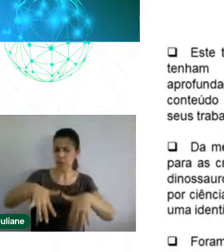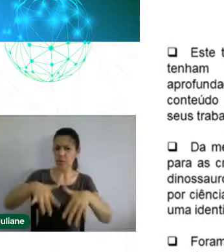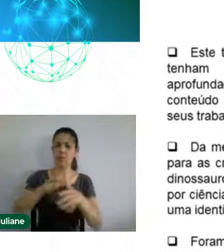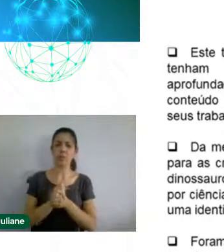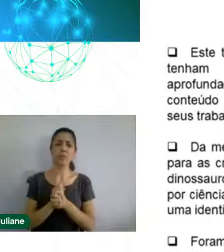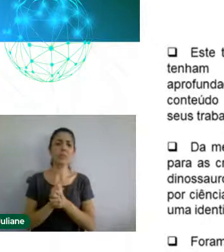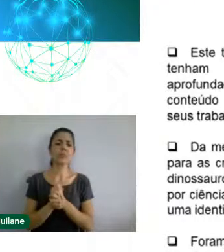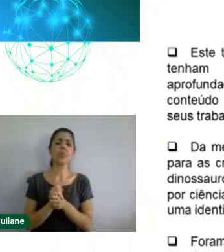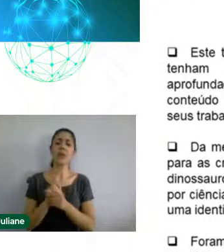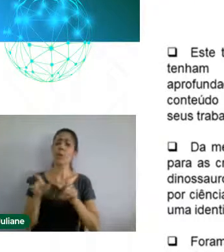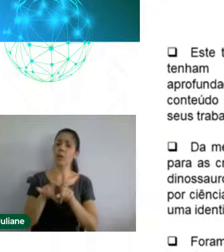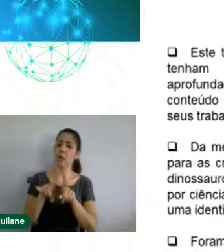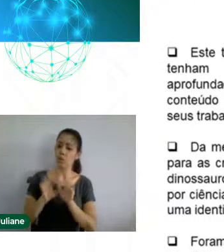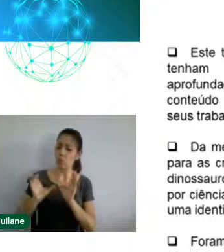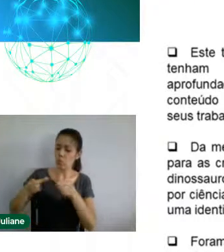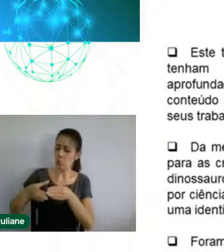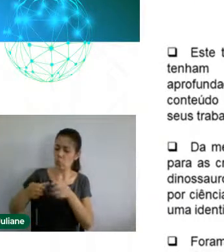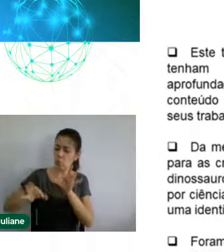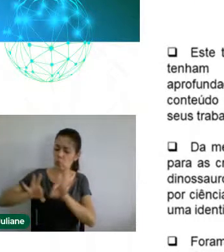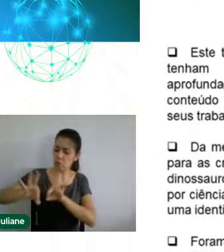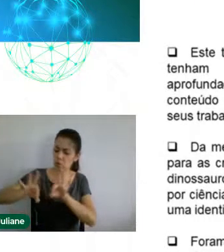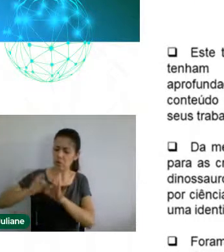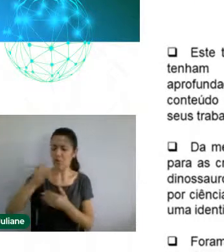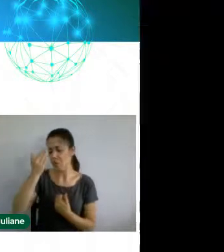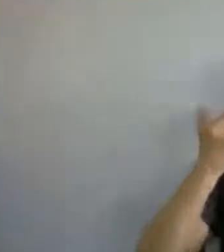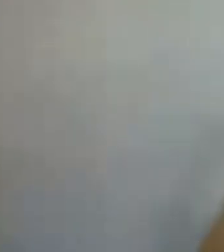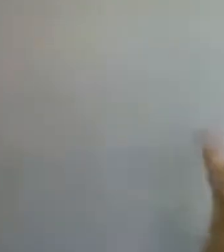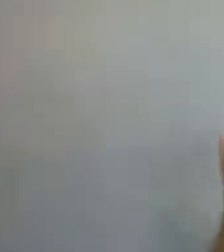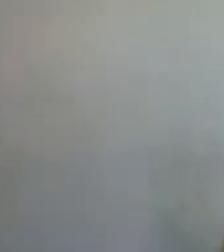projeto. Agradeço a todos que prestaram atenção até aqui.